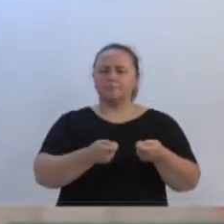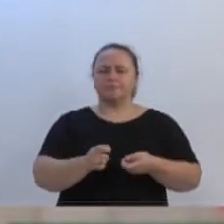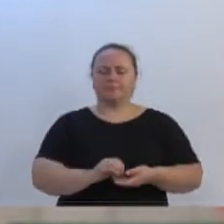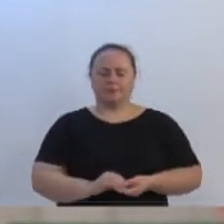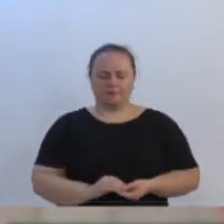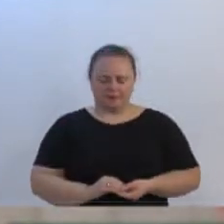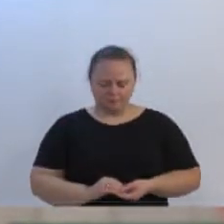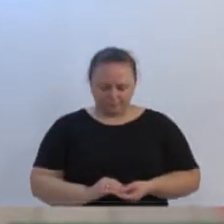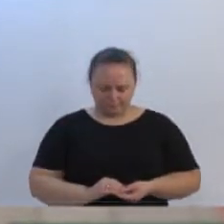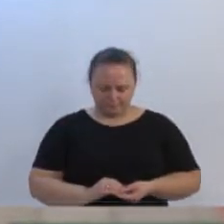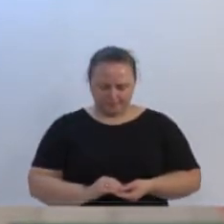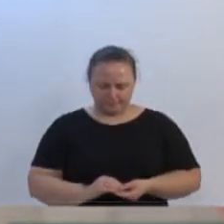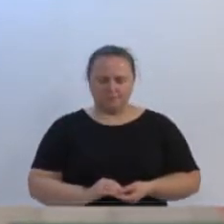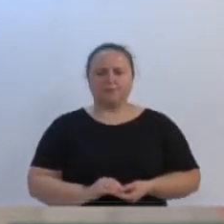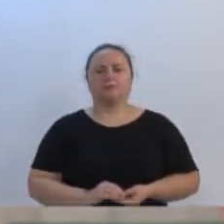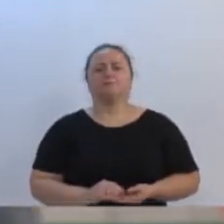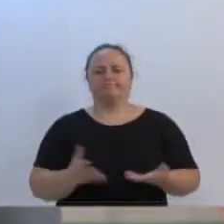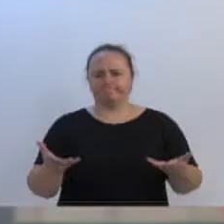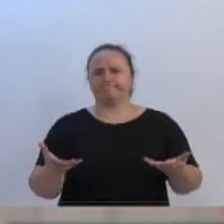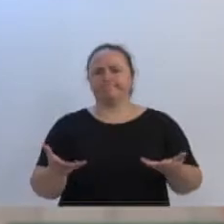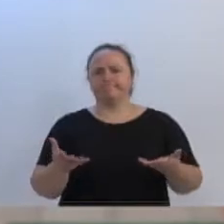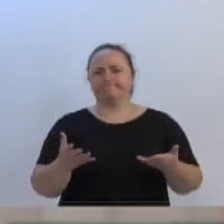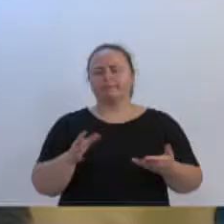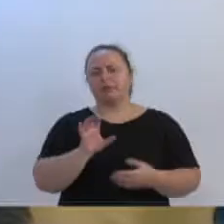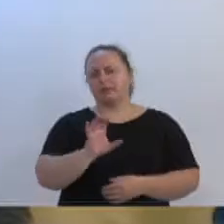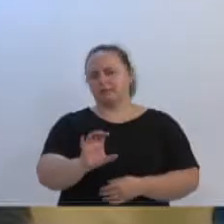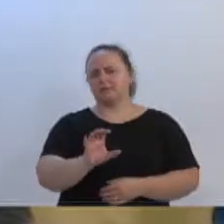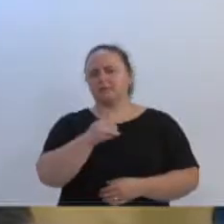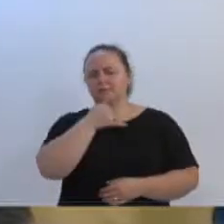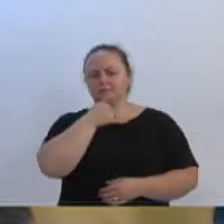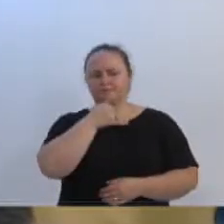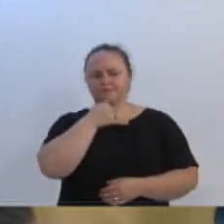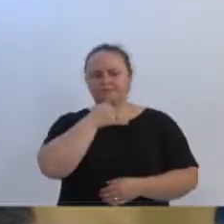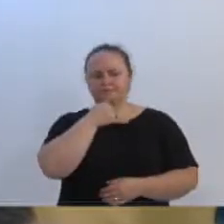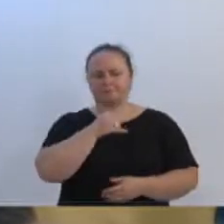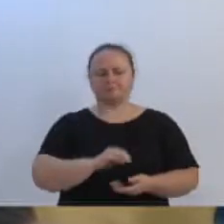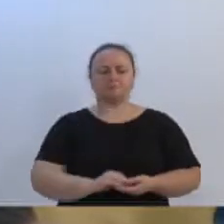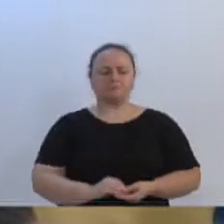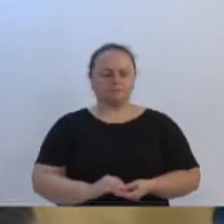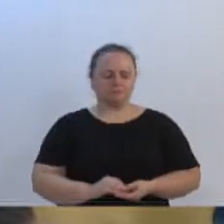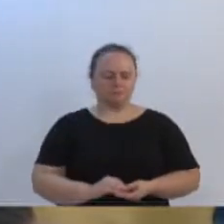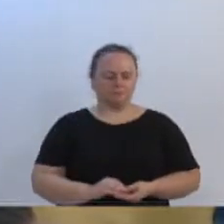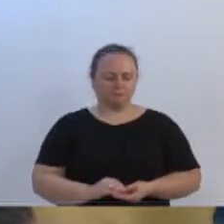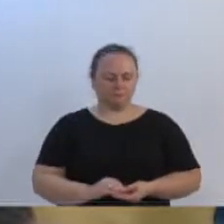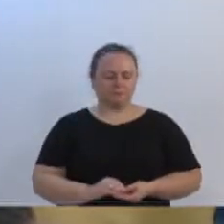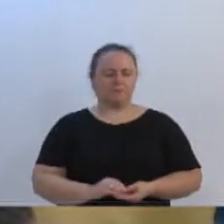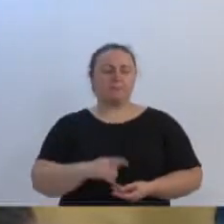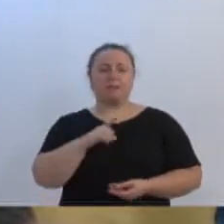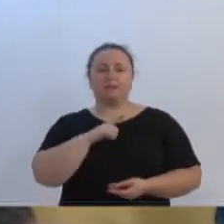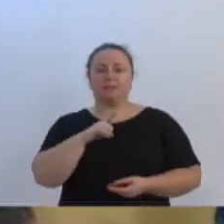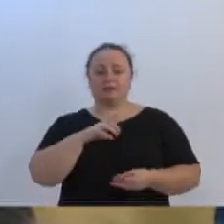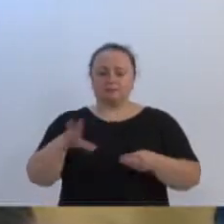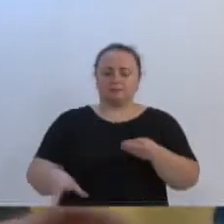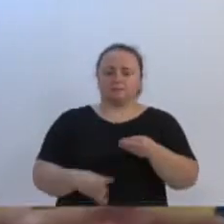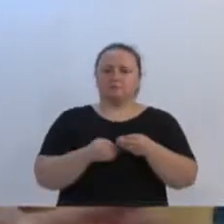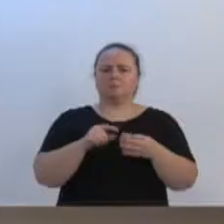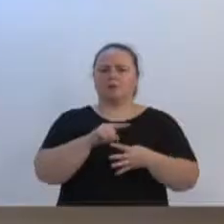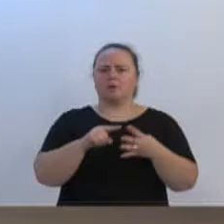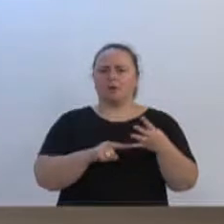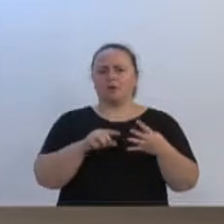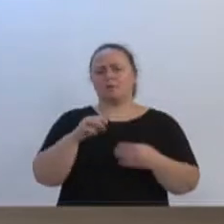as notícias e não é fake news. Obrigado. Eu queria até que o Ari soltasse... Presidente, devido aos quatro, parte, mais quatro minutos.